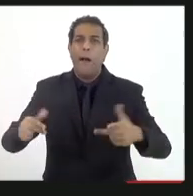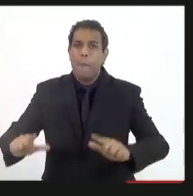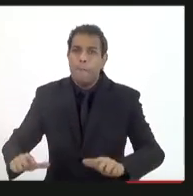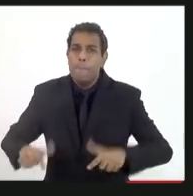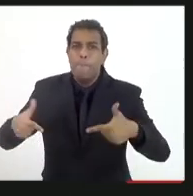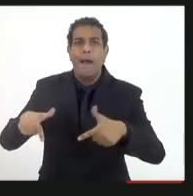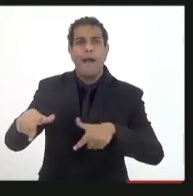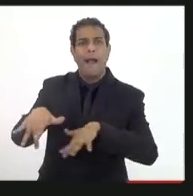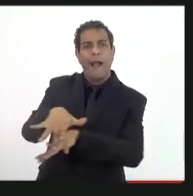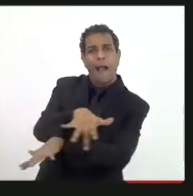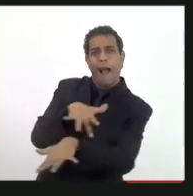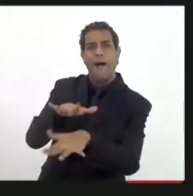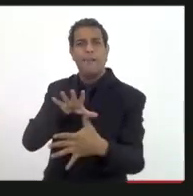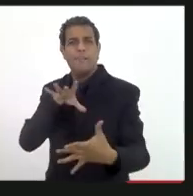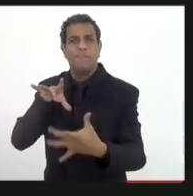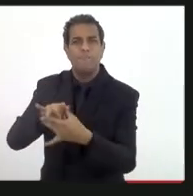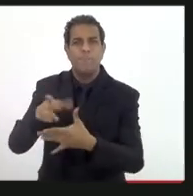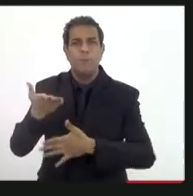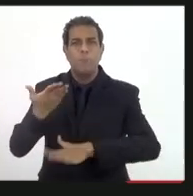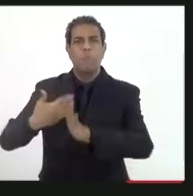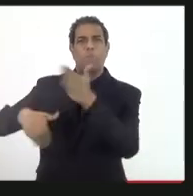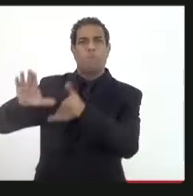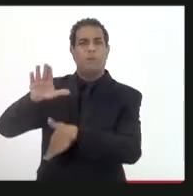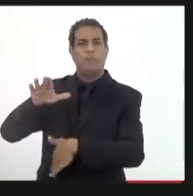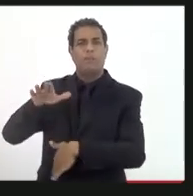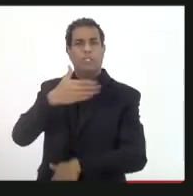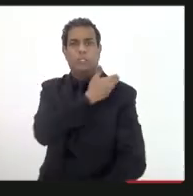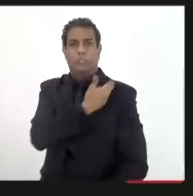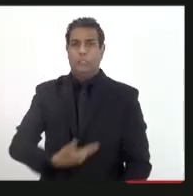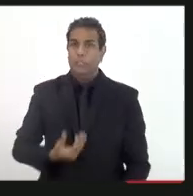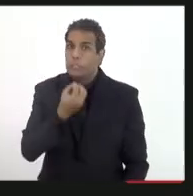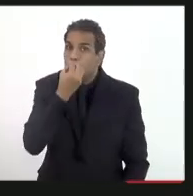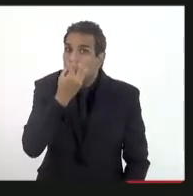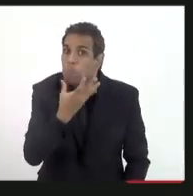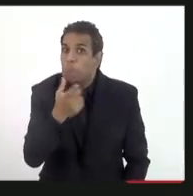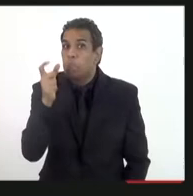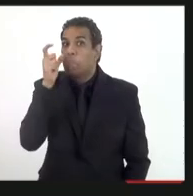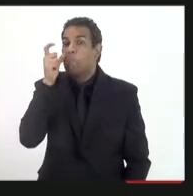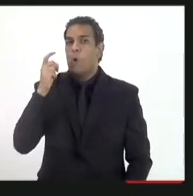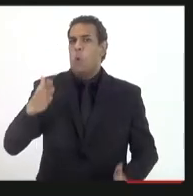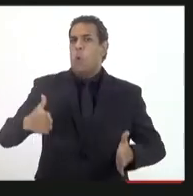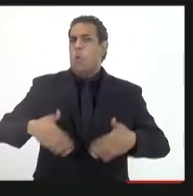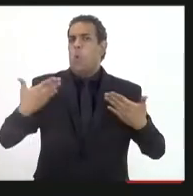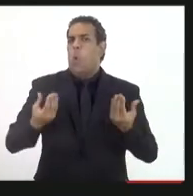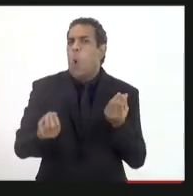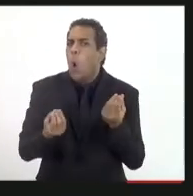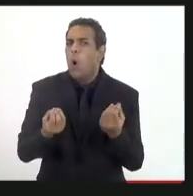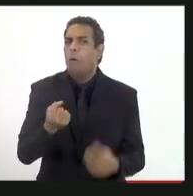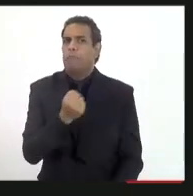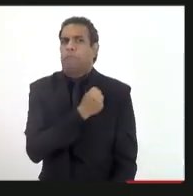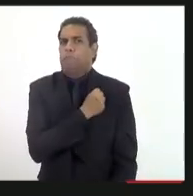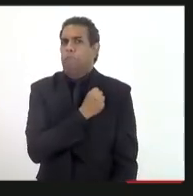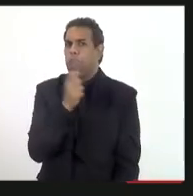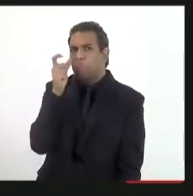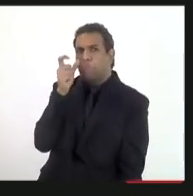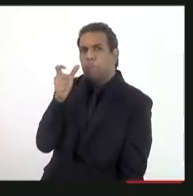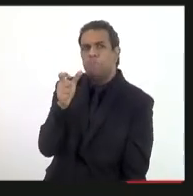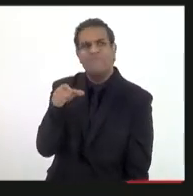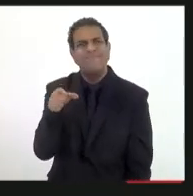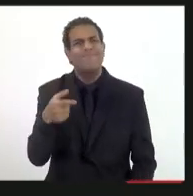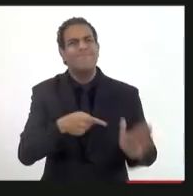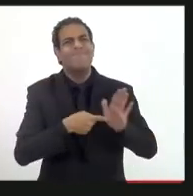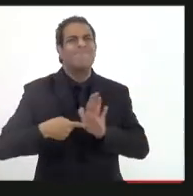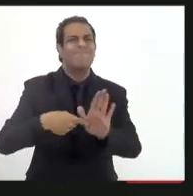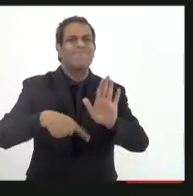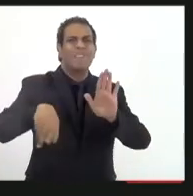avanços para o desenvolvimento do Estado, me parece uma ideia muito auspiciosa, muito interessante, que eu gostaria de trazer